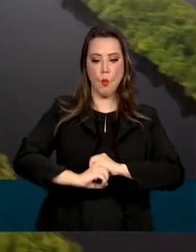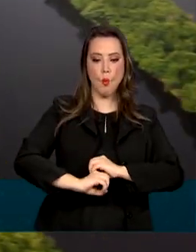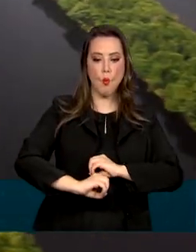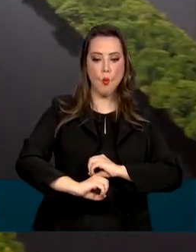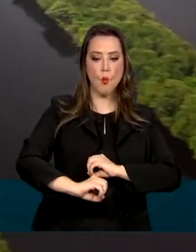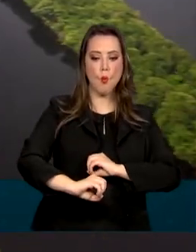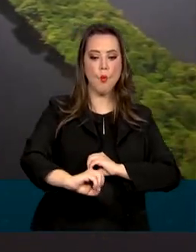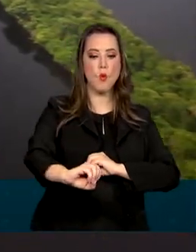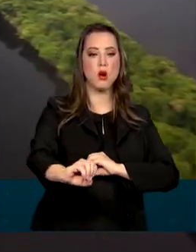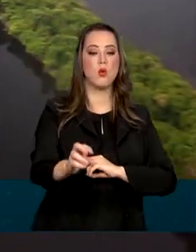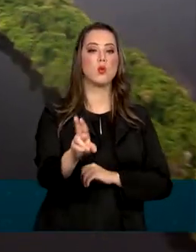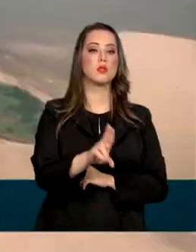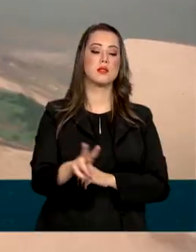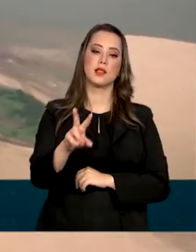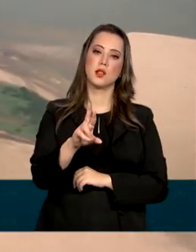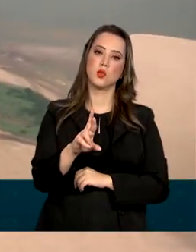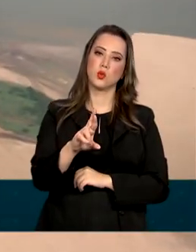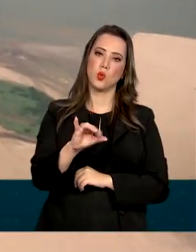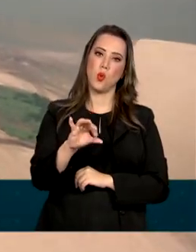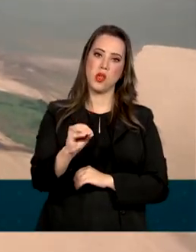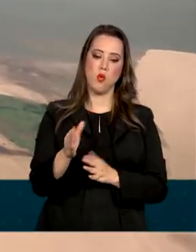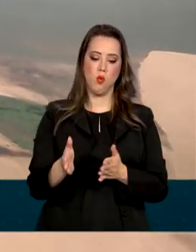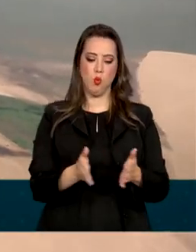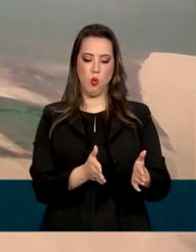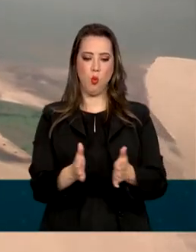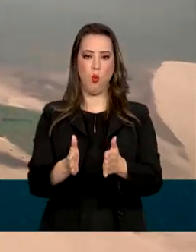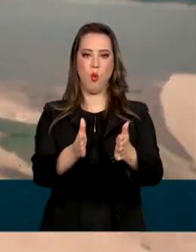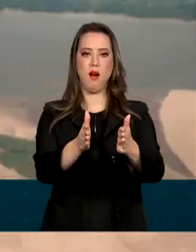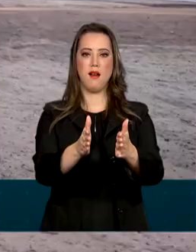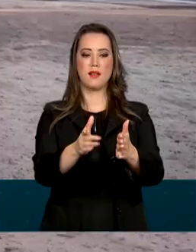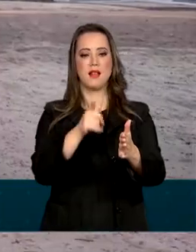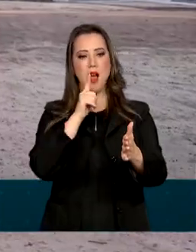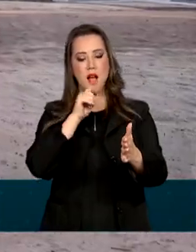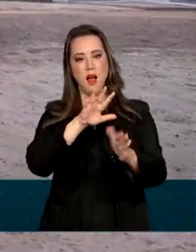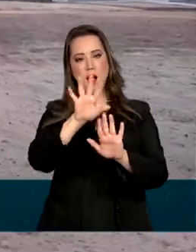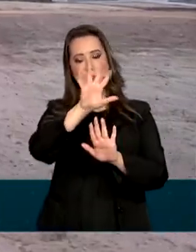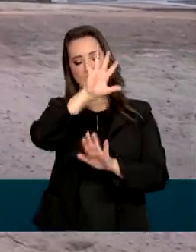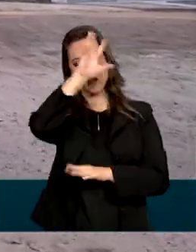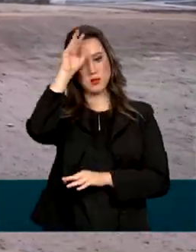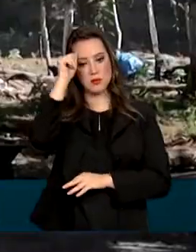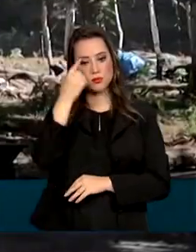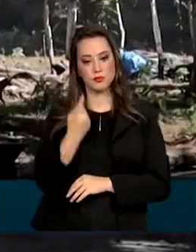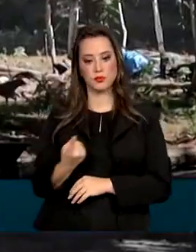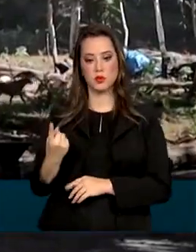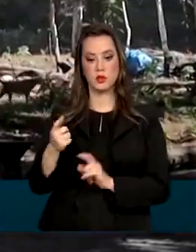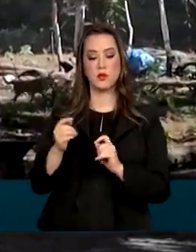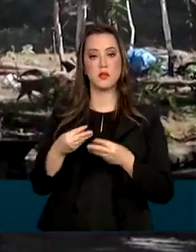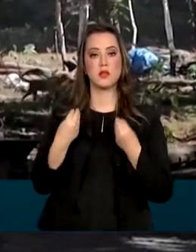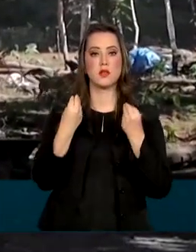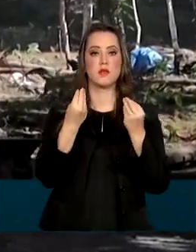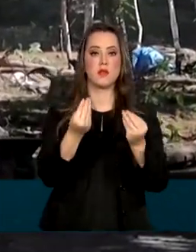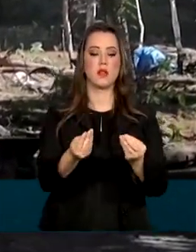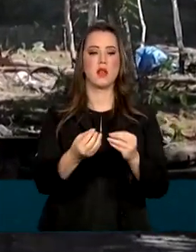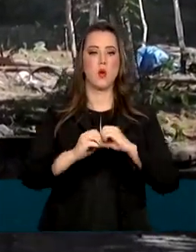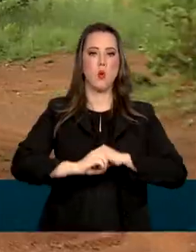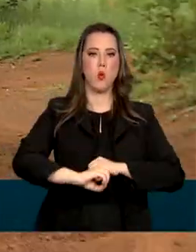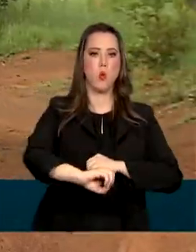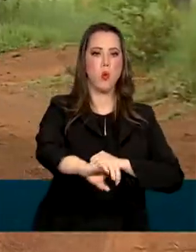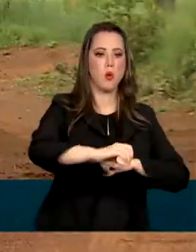pelos rios amazônicos. Ao todo, devem ser instaladas oito infovias com 12 mil quilômetros,